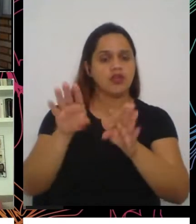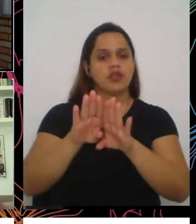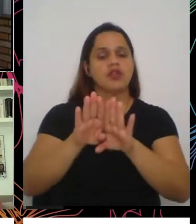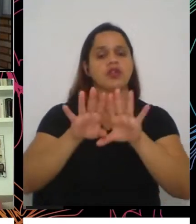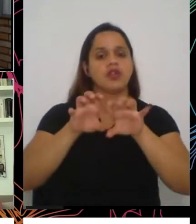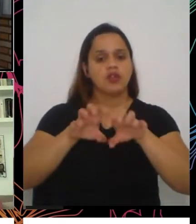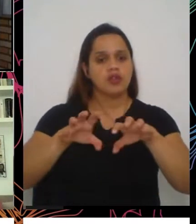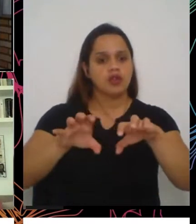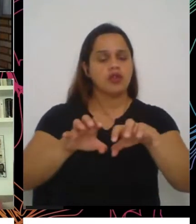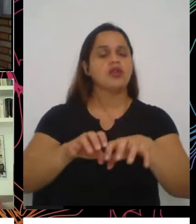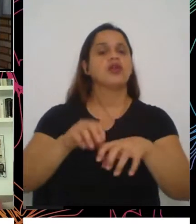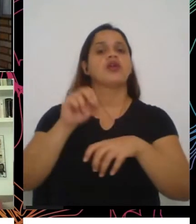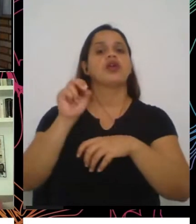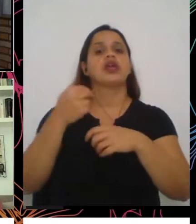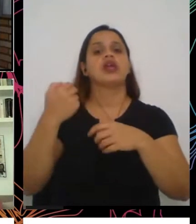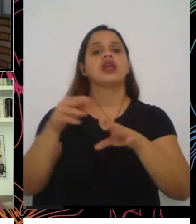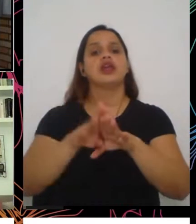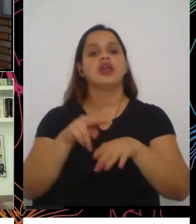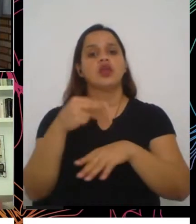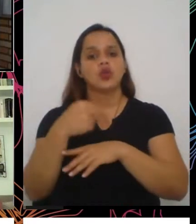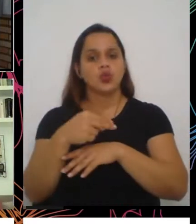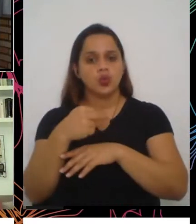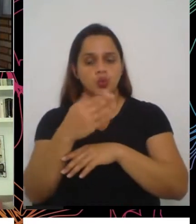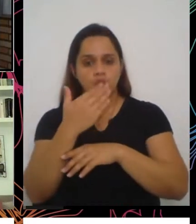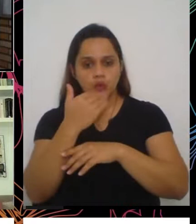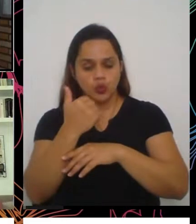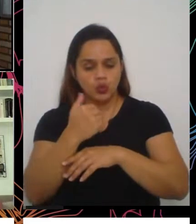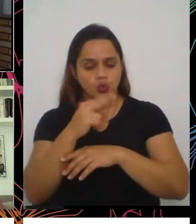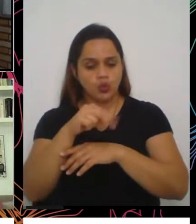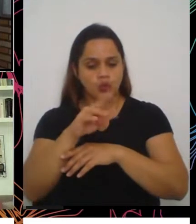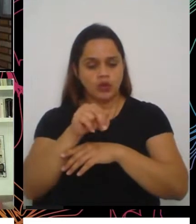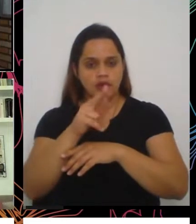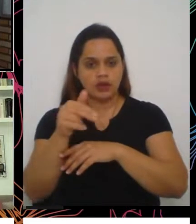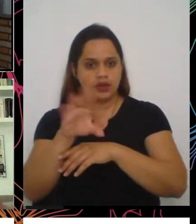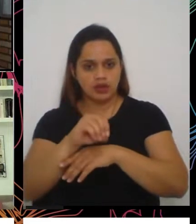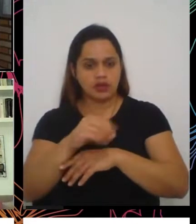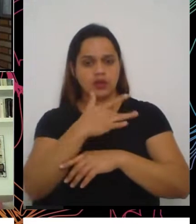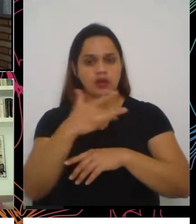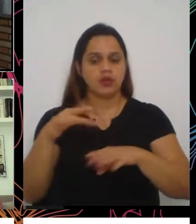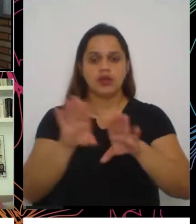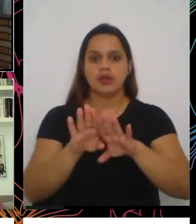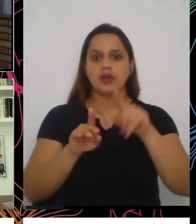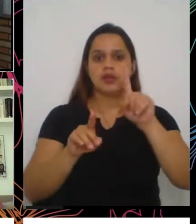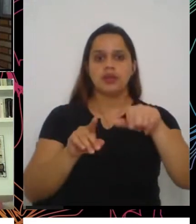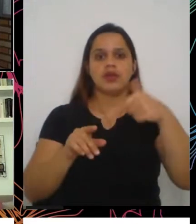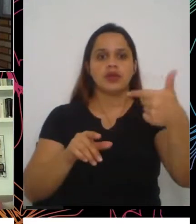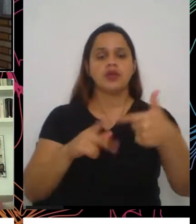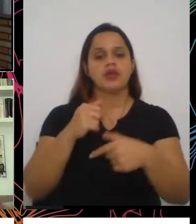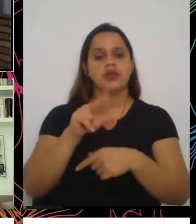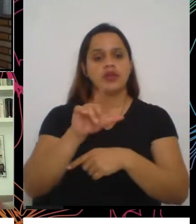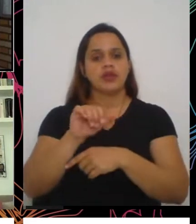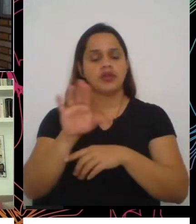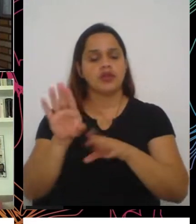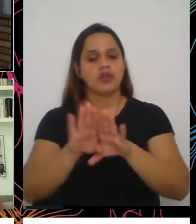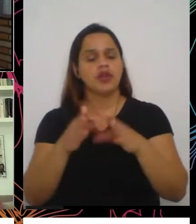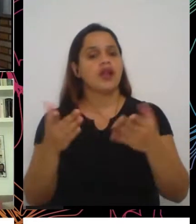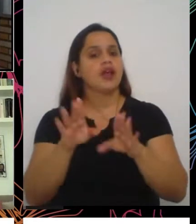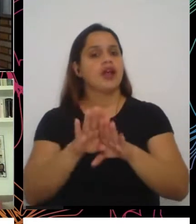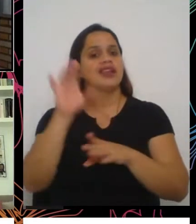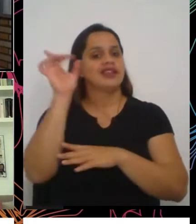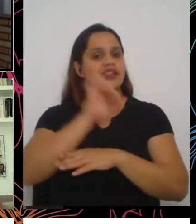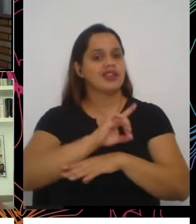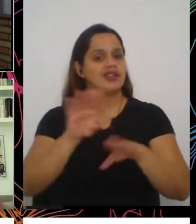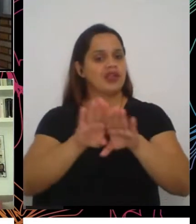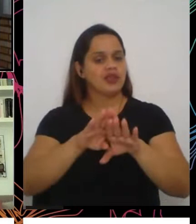Nutrição e Saúde. Paola Carvalho, diretora de Relações Institucionais e Internacionais da Rede